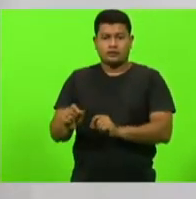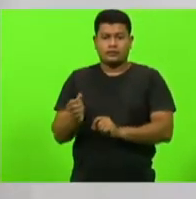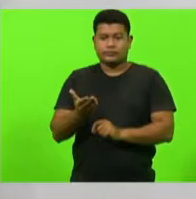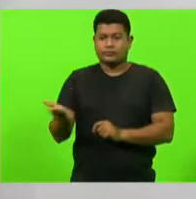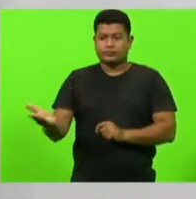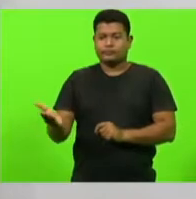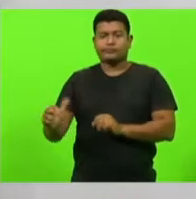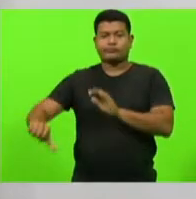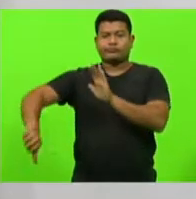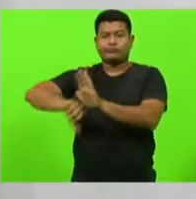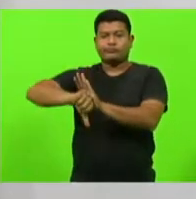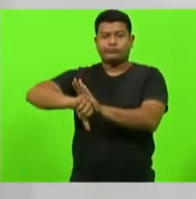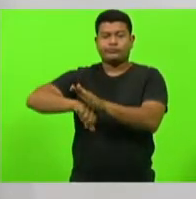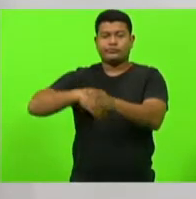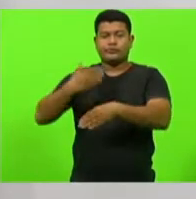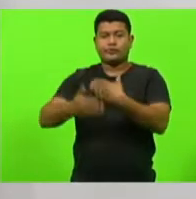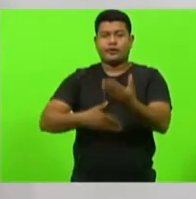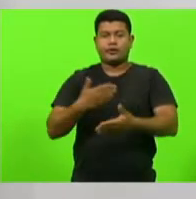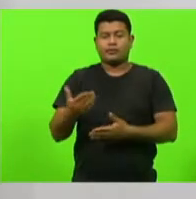vítima.